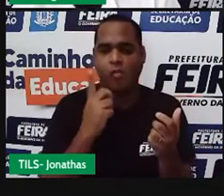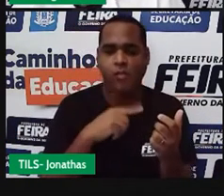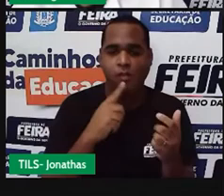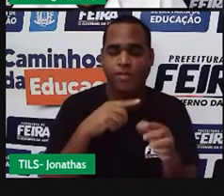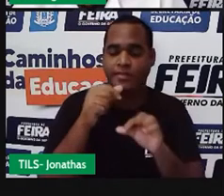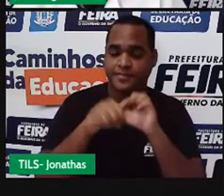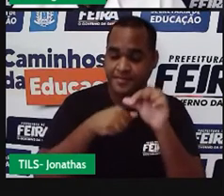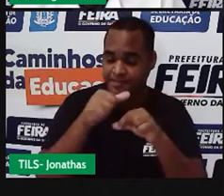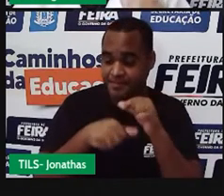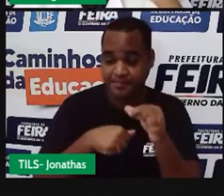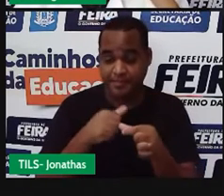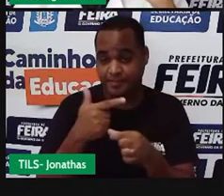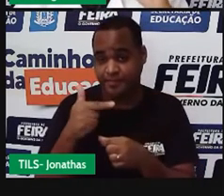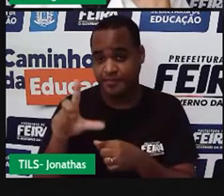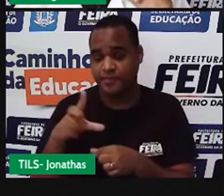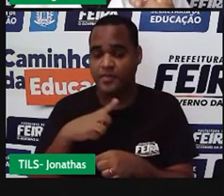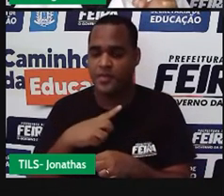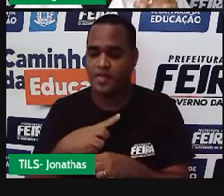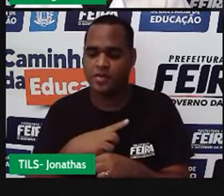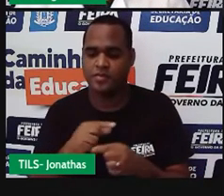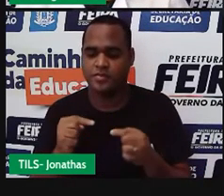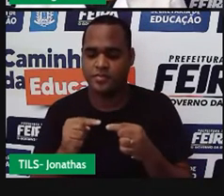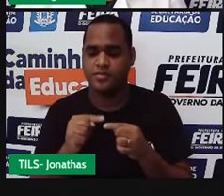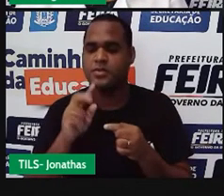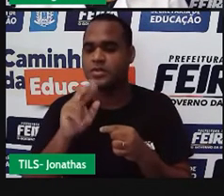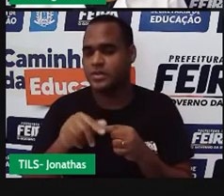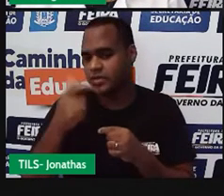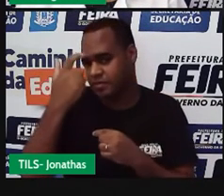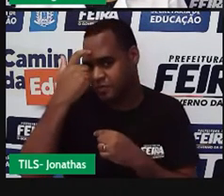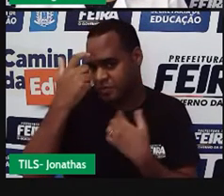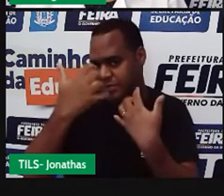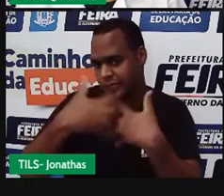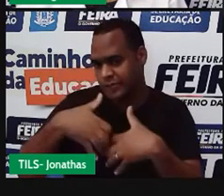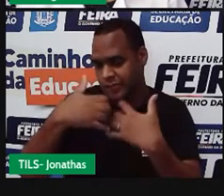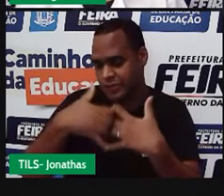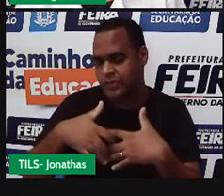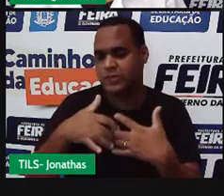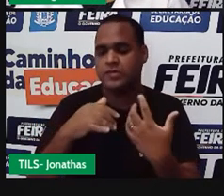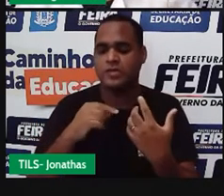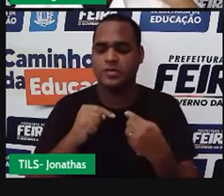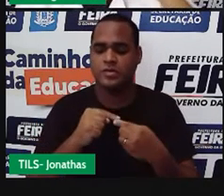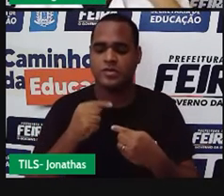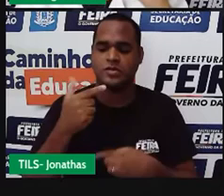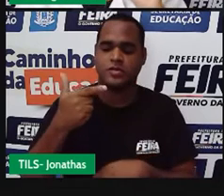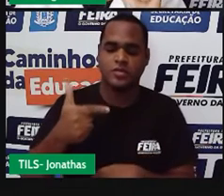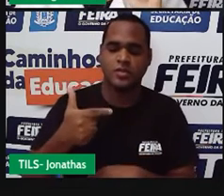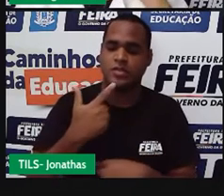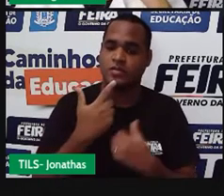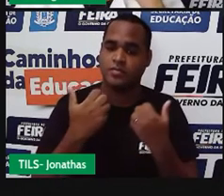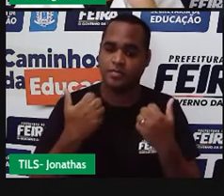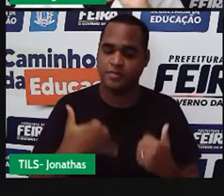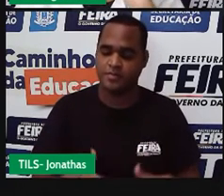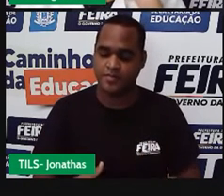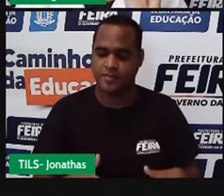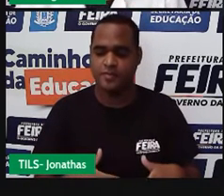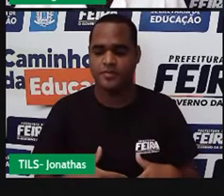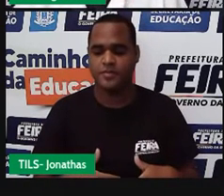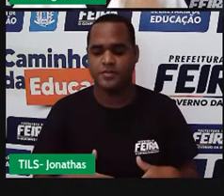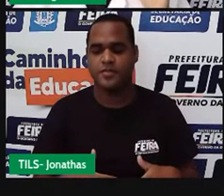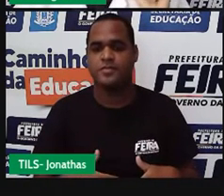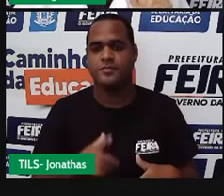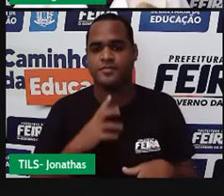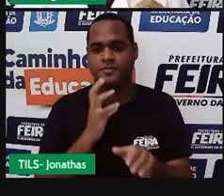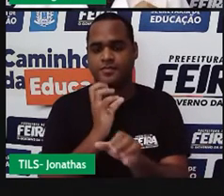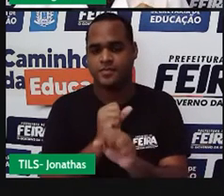transformar essa nossa forma de raciocinar, transformar esses dois passos em uma única conta,